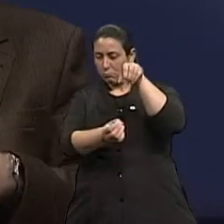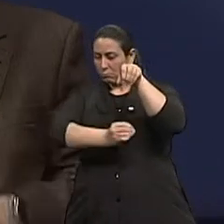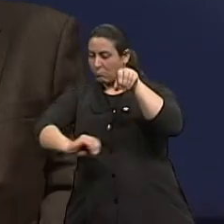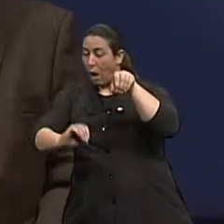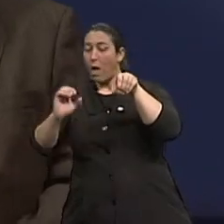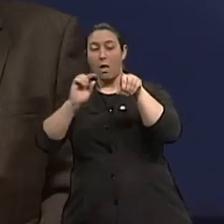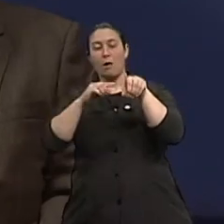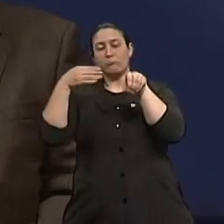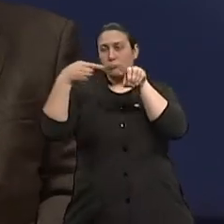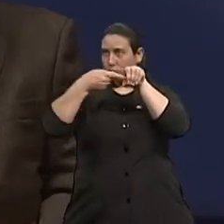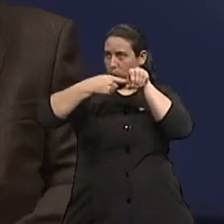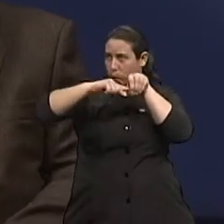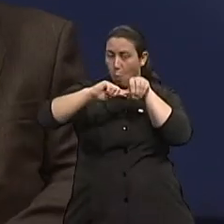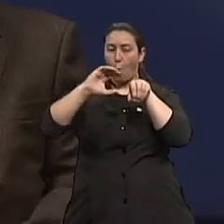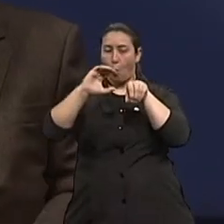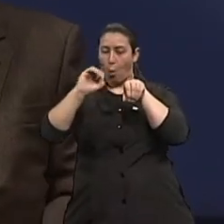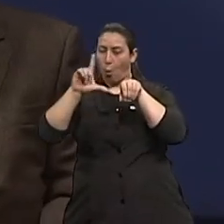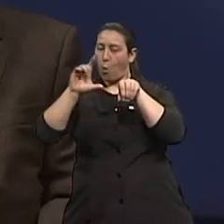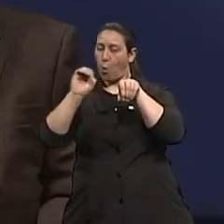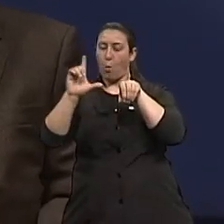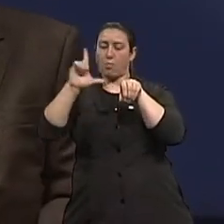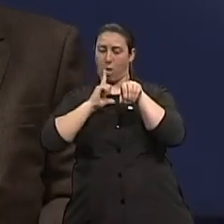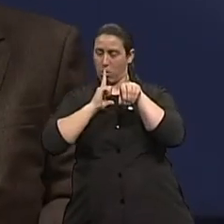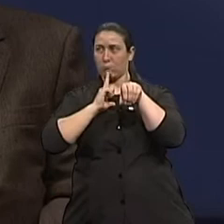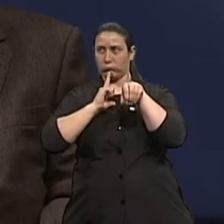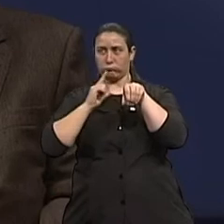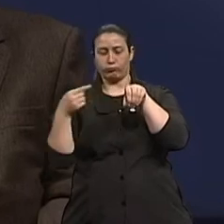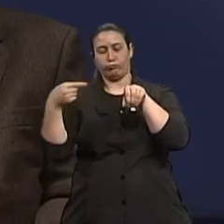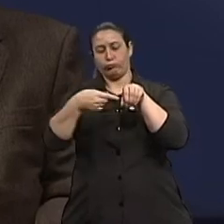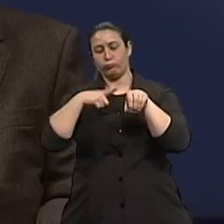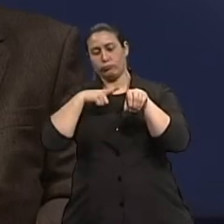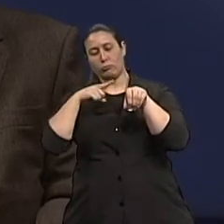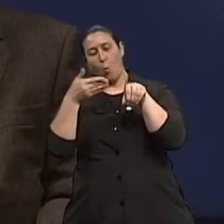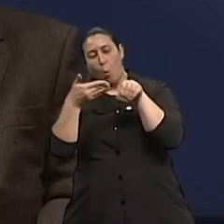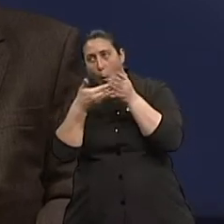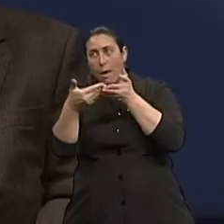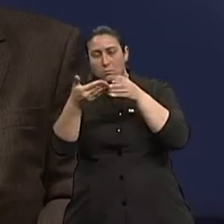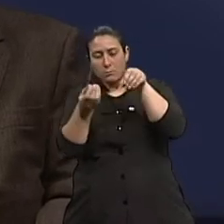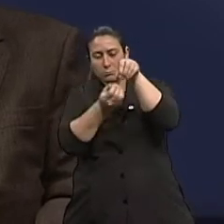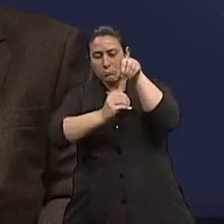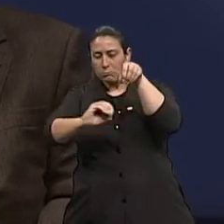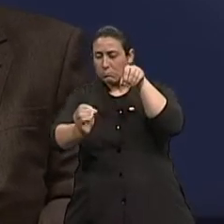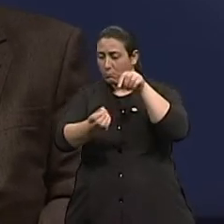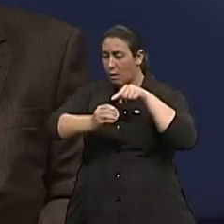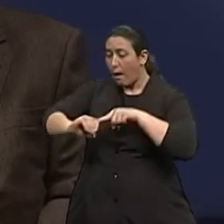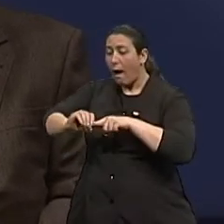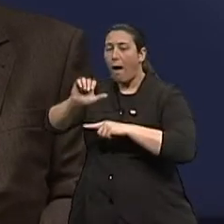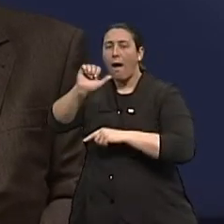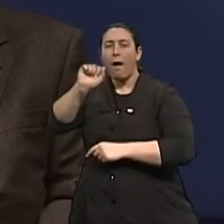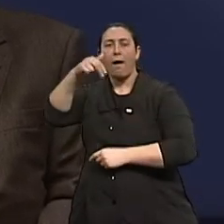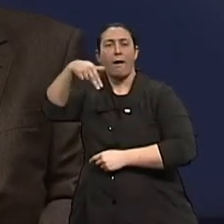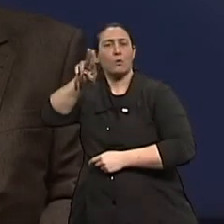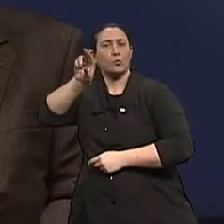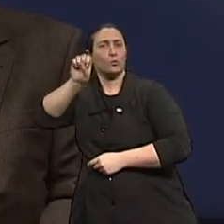Ah, ok. O ânus tem uma incidência muito pequena dentro desse grupo. Corresponde a algo como 1 a